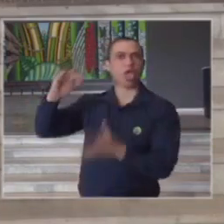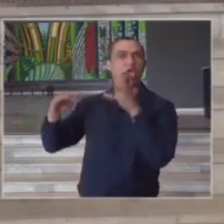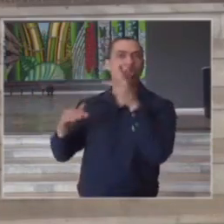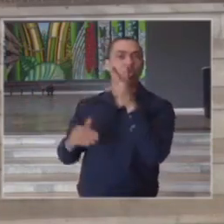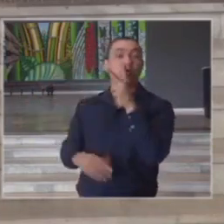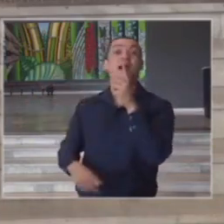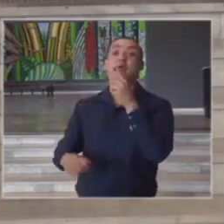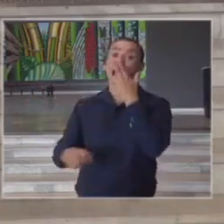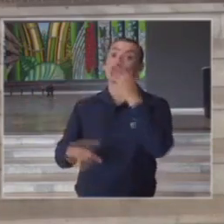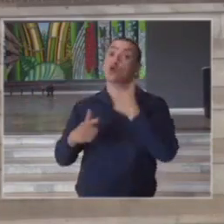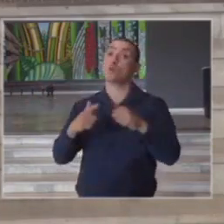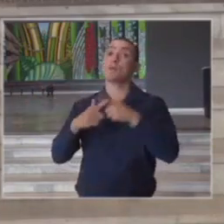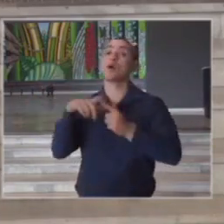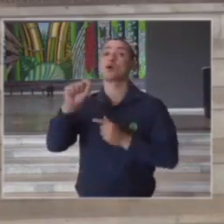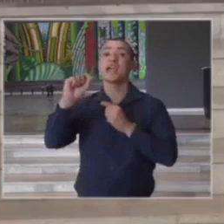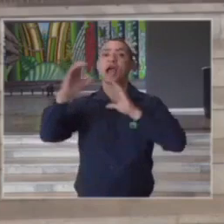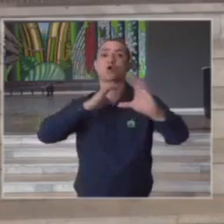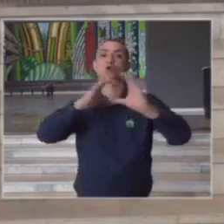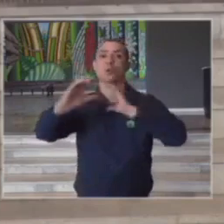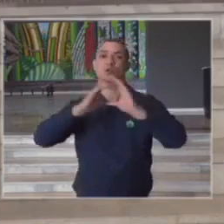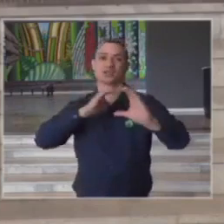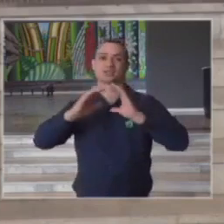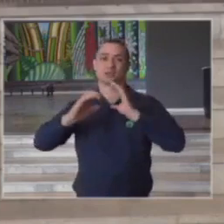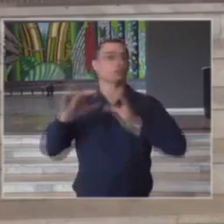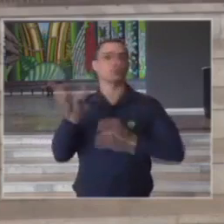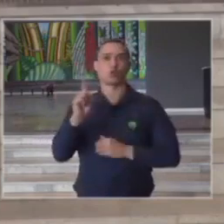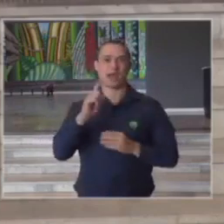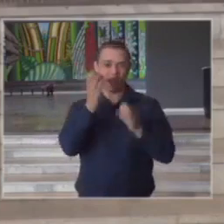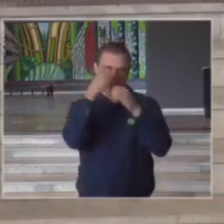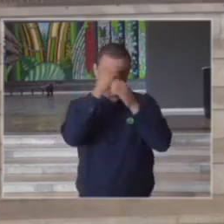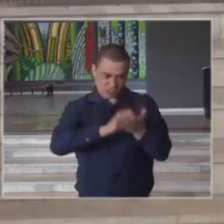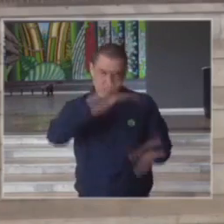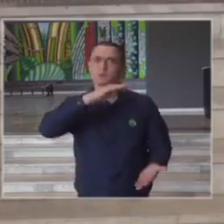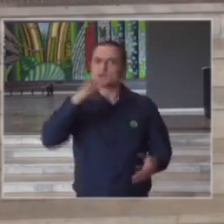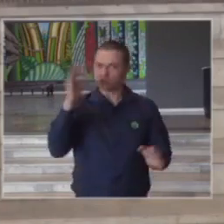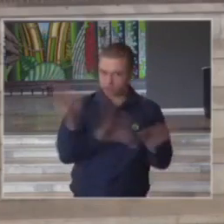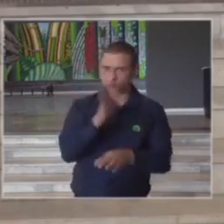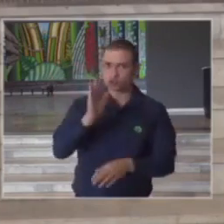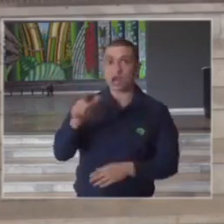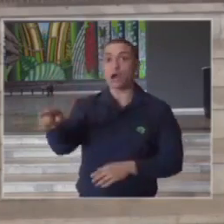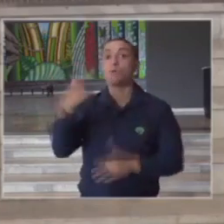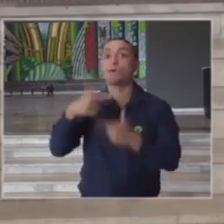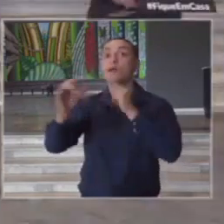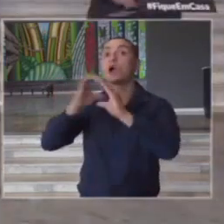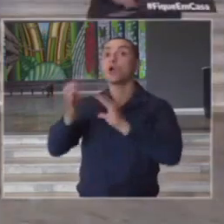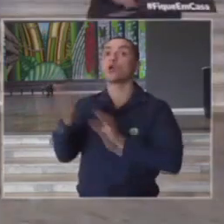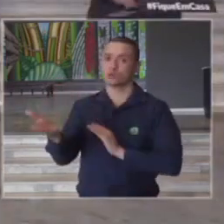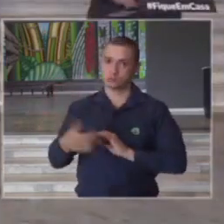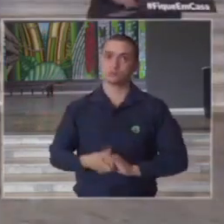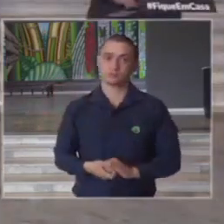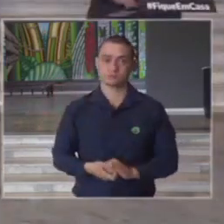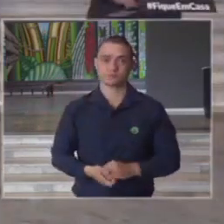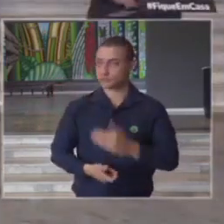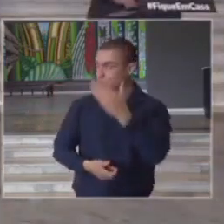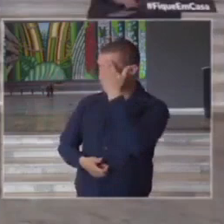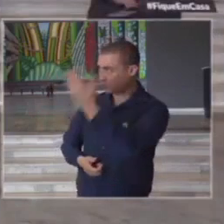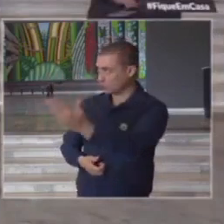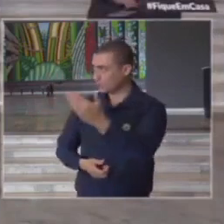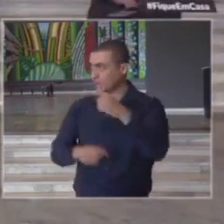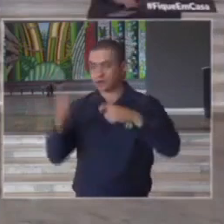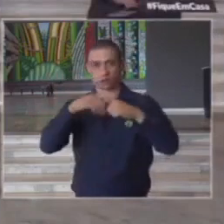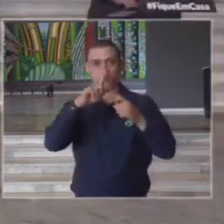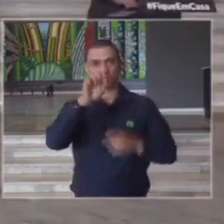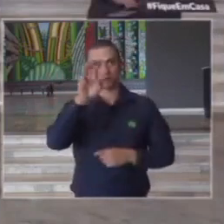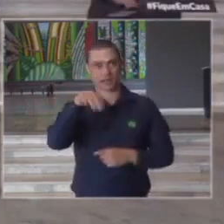um problema de comunicação não de realização de exames obrigado doutor Henrique